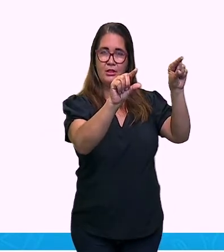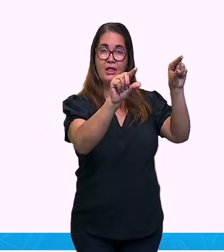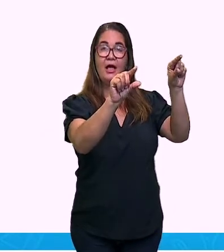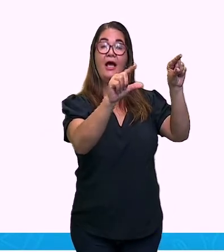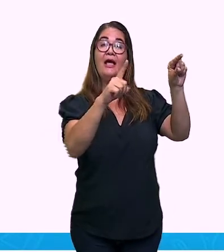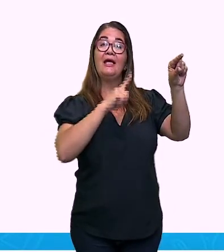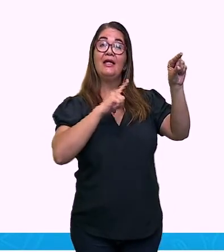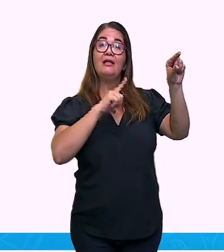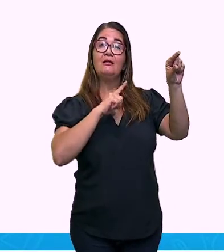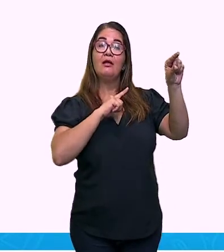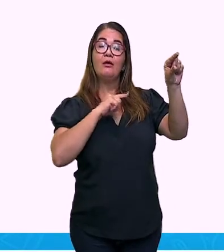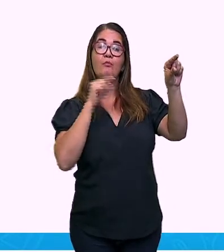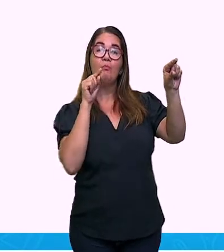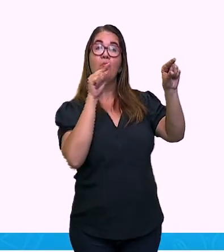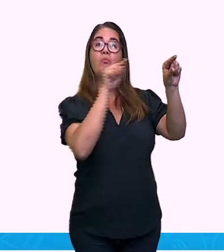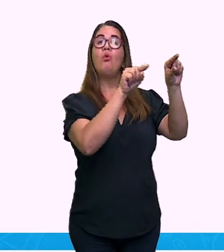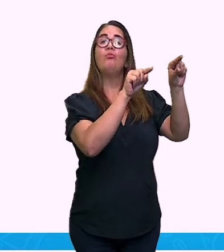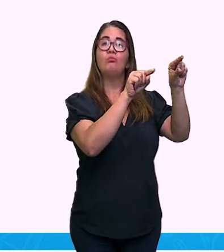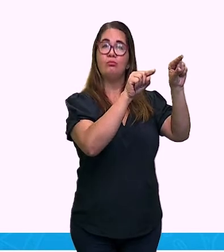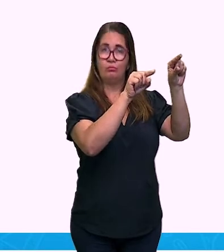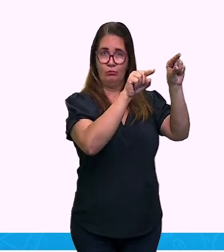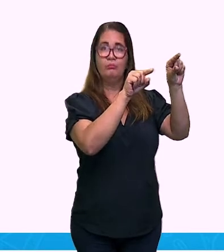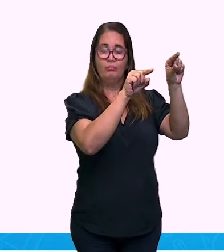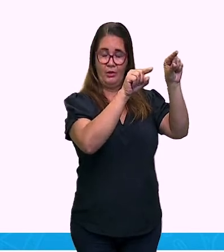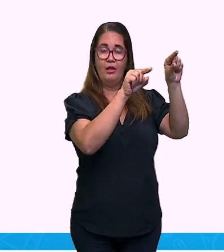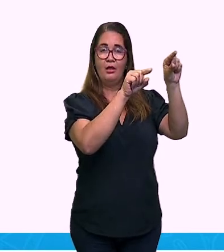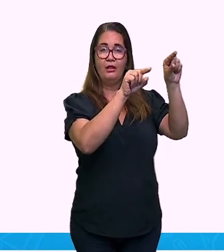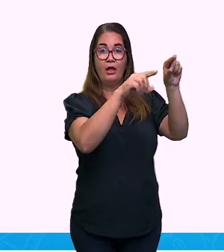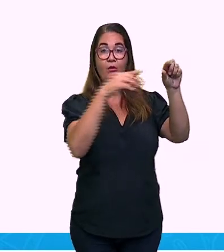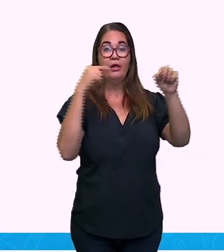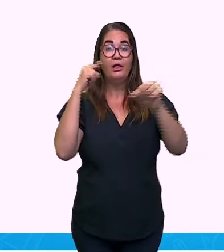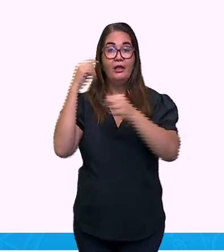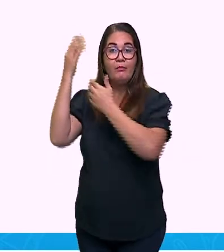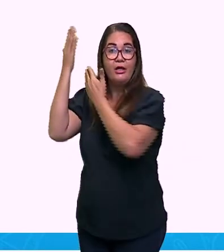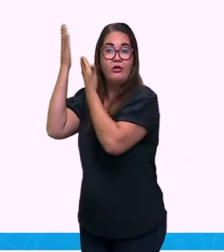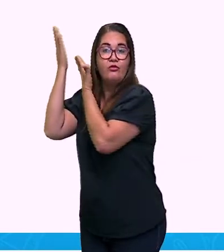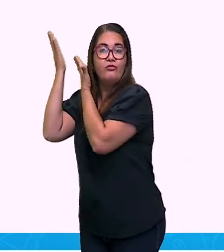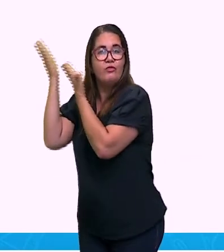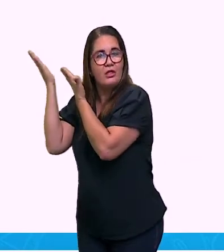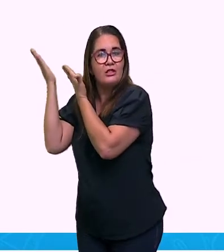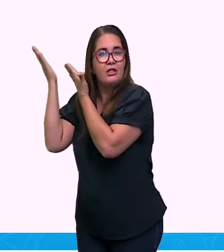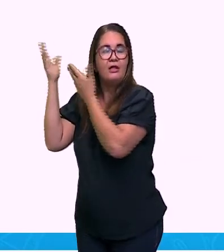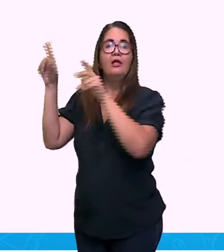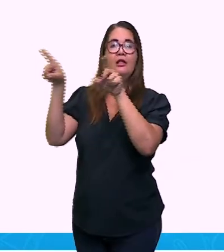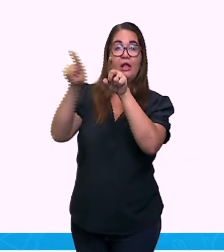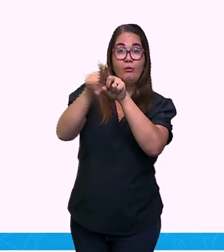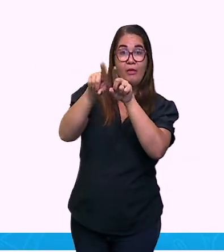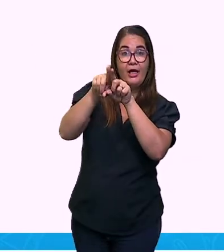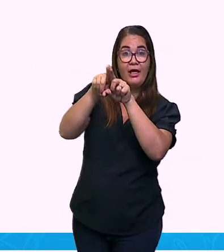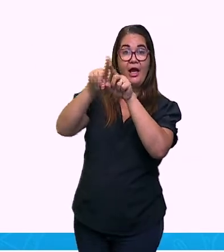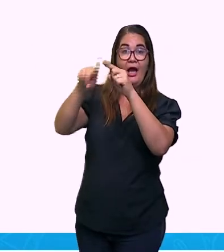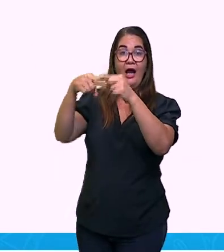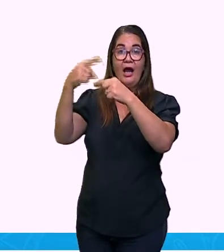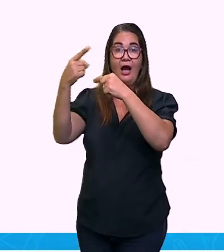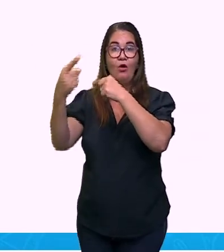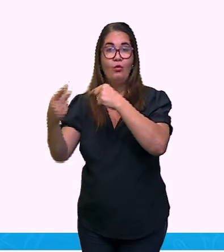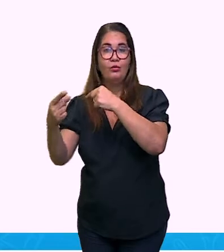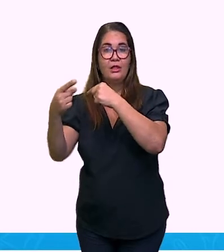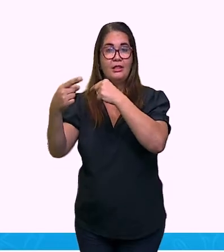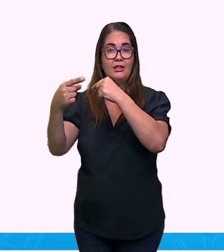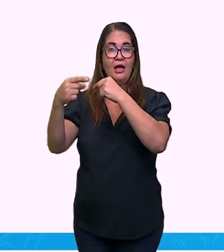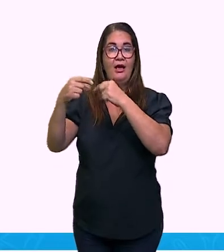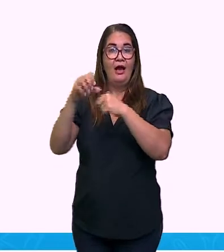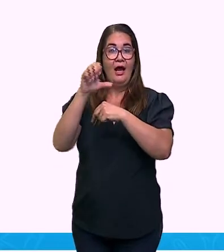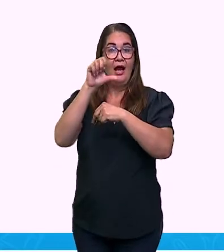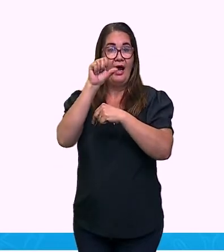As orações sintéticas são orações ligadas por conjunções. Então, o que eu vou perceber